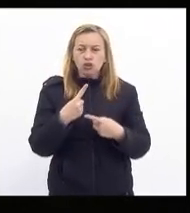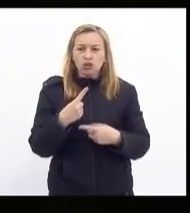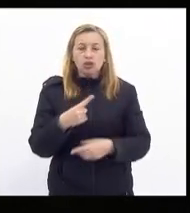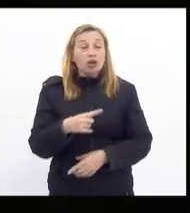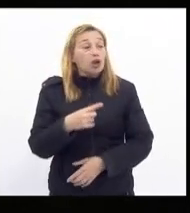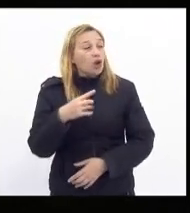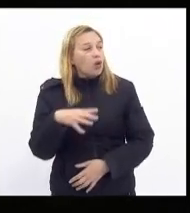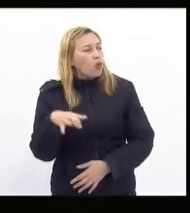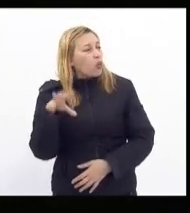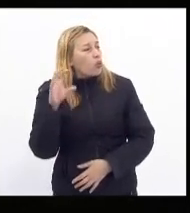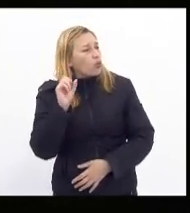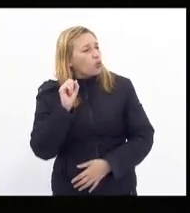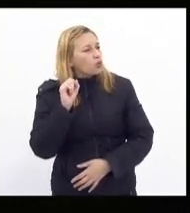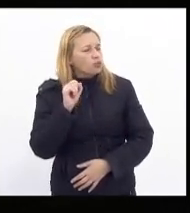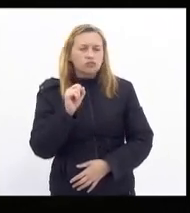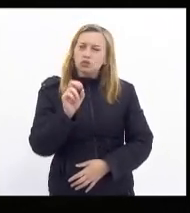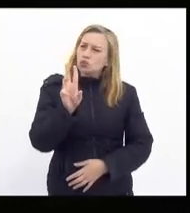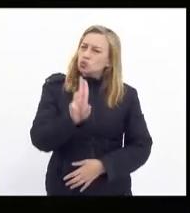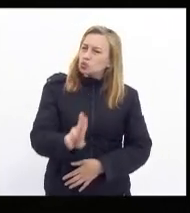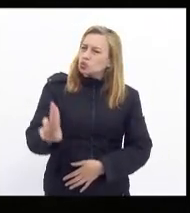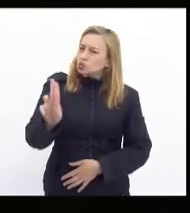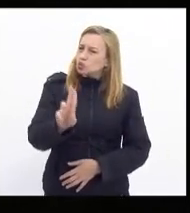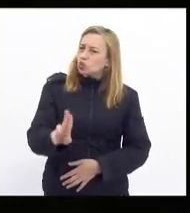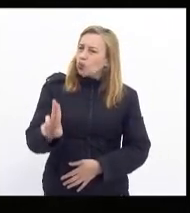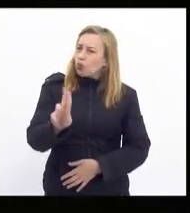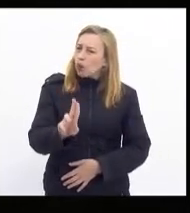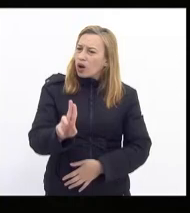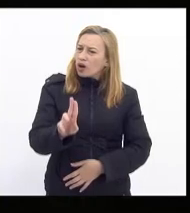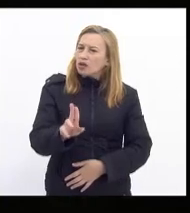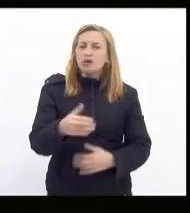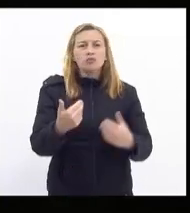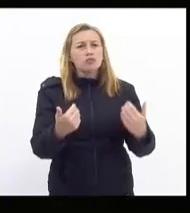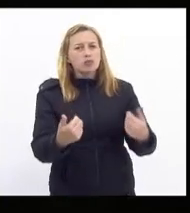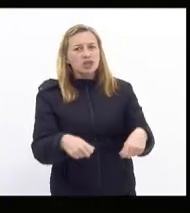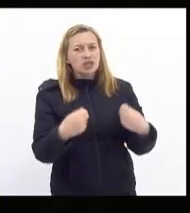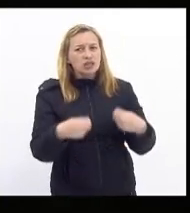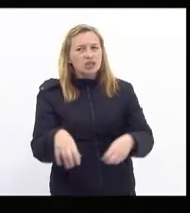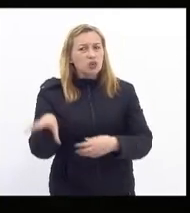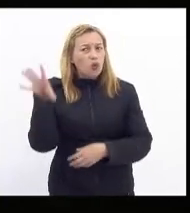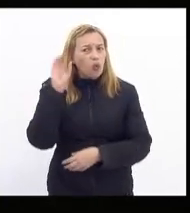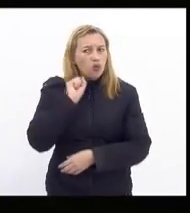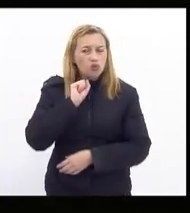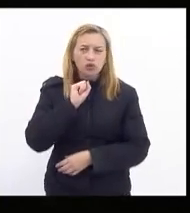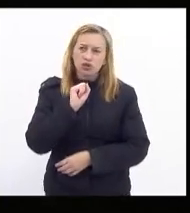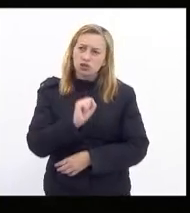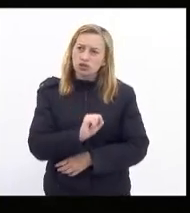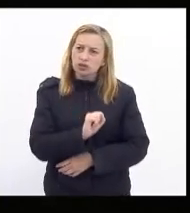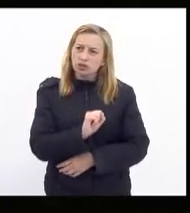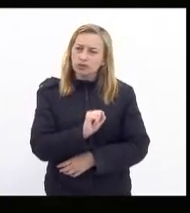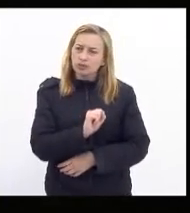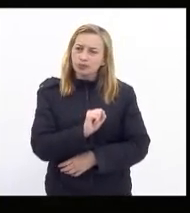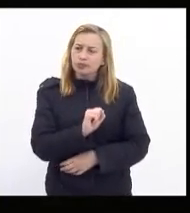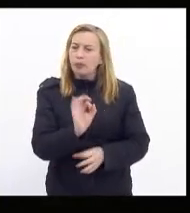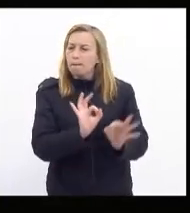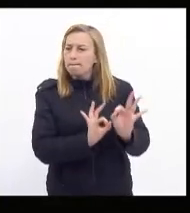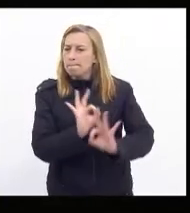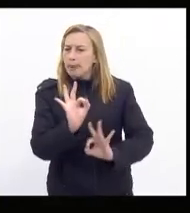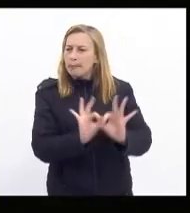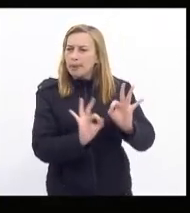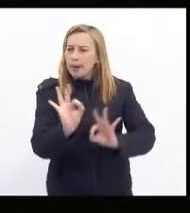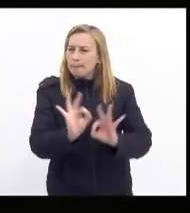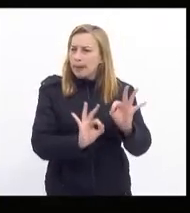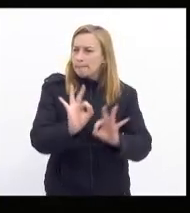inclusive o usuário o usuário tem que ser ouvido na elaboração